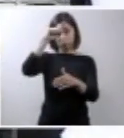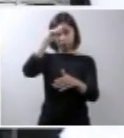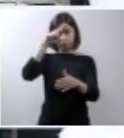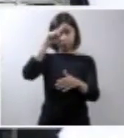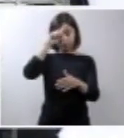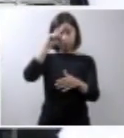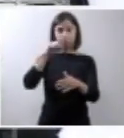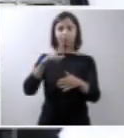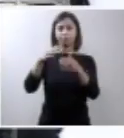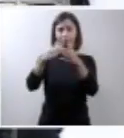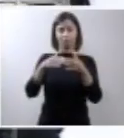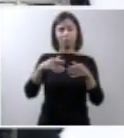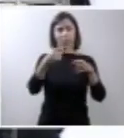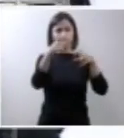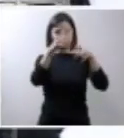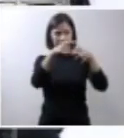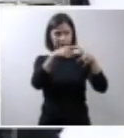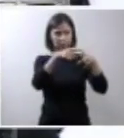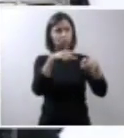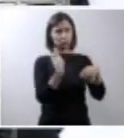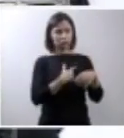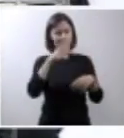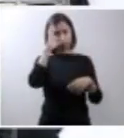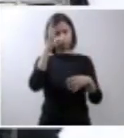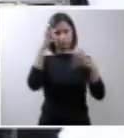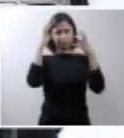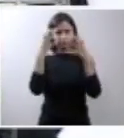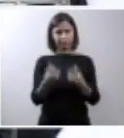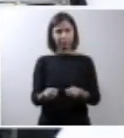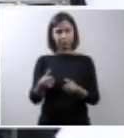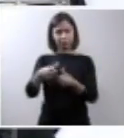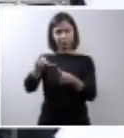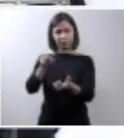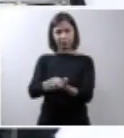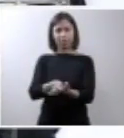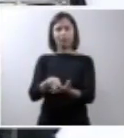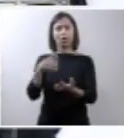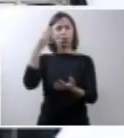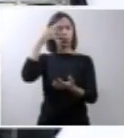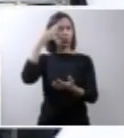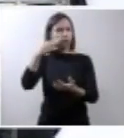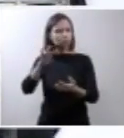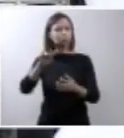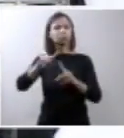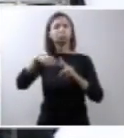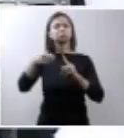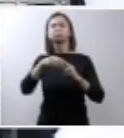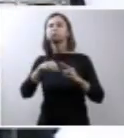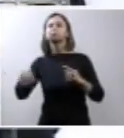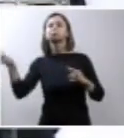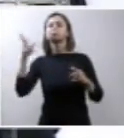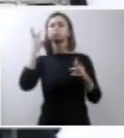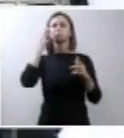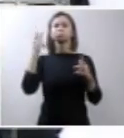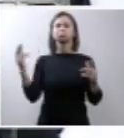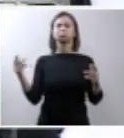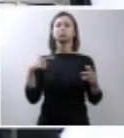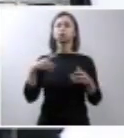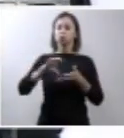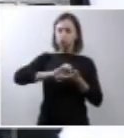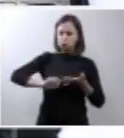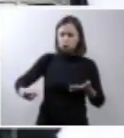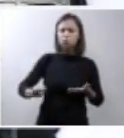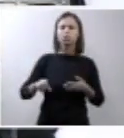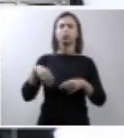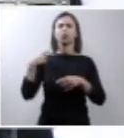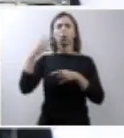e falamos ao médico, doutor, nós decidimos ficar. E ela ficou com quatro dias, ela saiu do hospital, perfeito, e com três meses, ela engraveu novamente, que